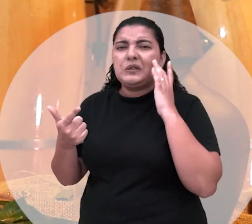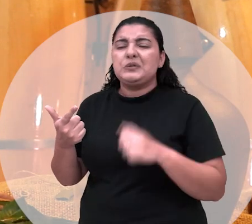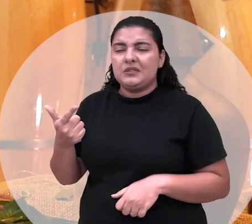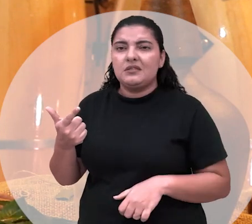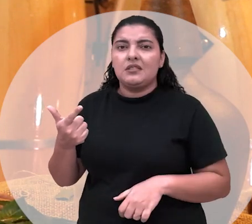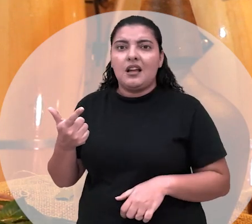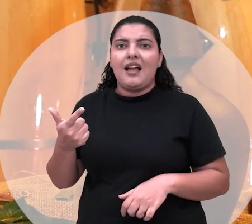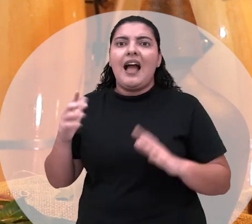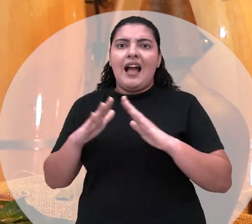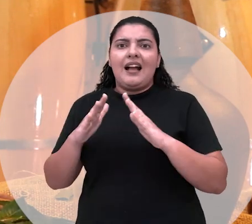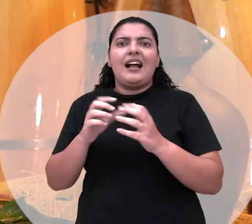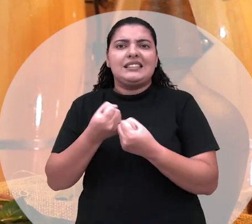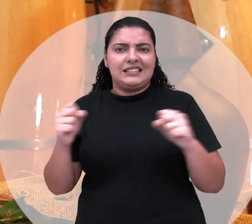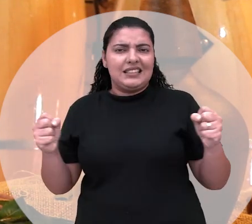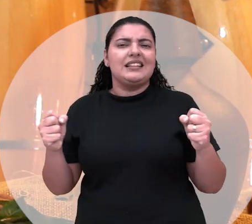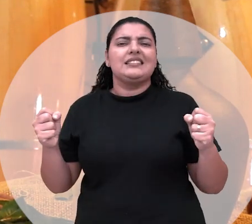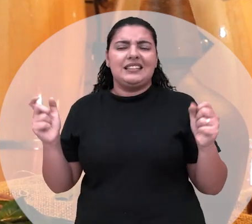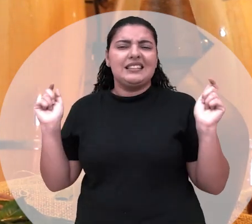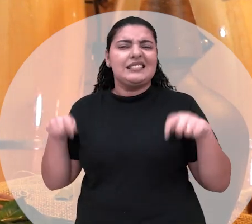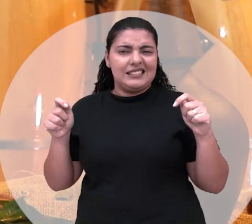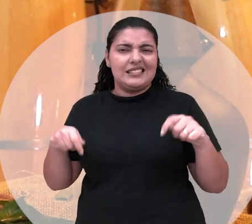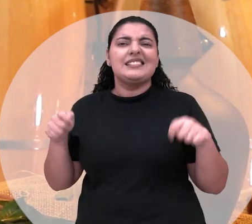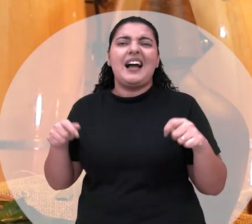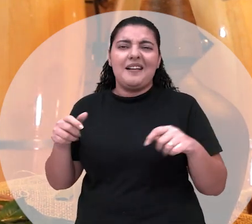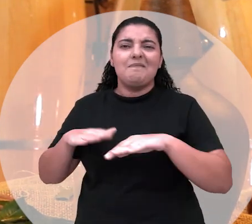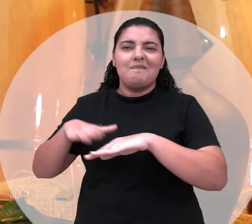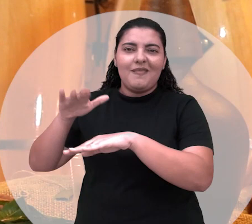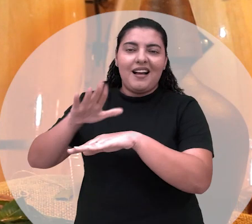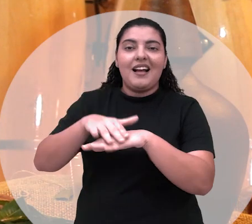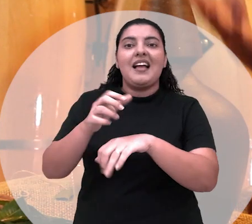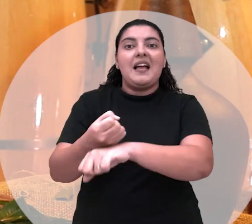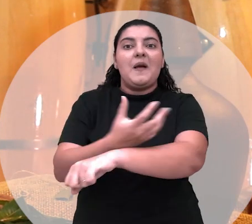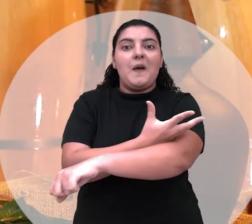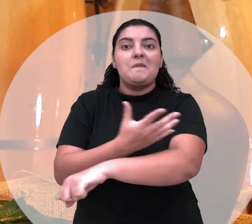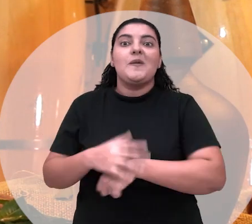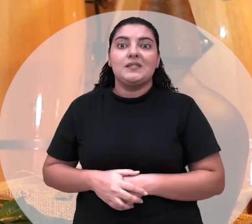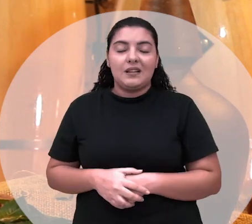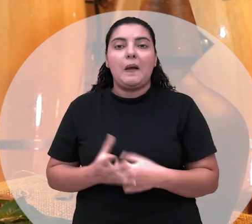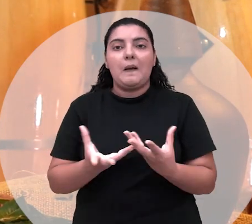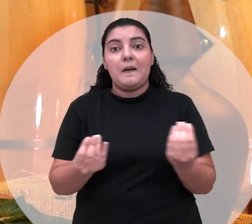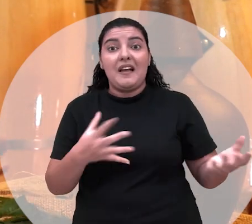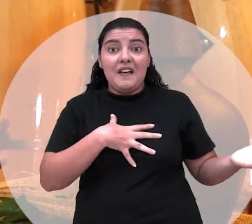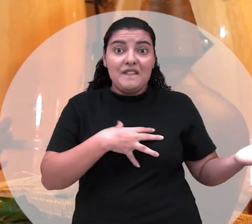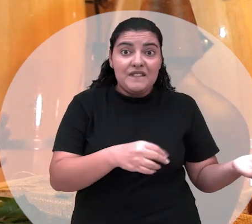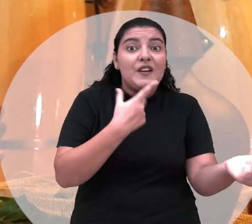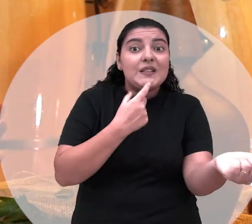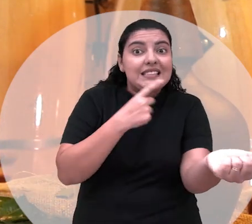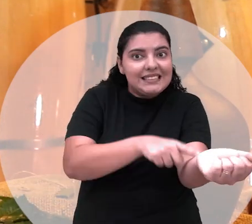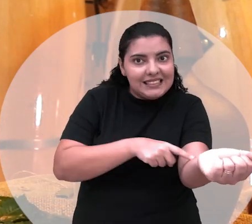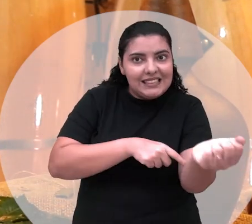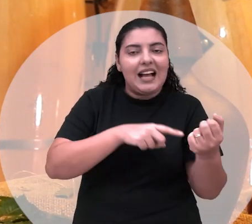porque a casa é grande cabe mais gente sempre cabe mais um ela fica emocionada em falar dos filhos né de sangue pra mim é igual